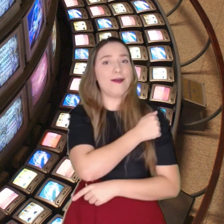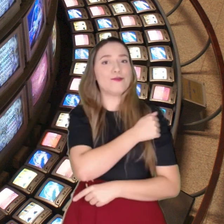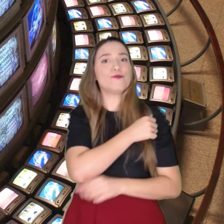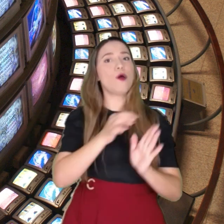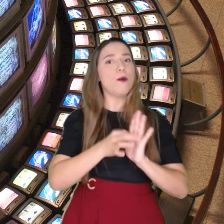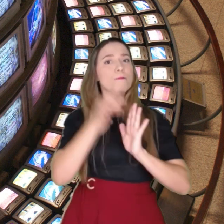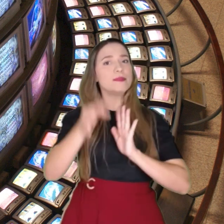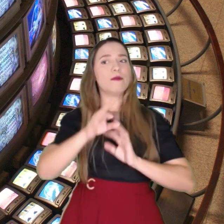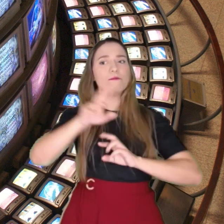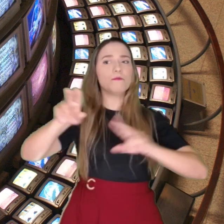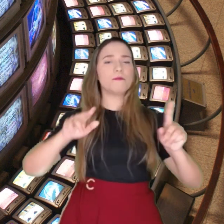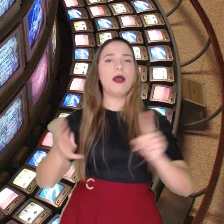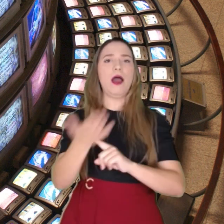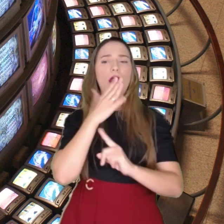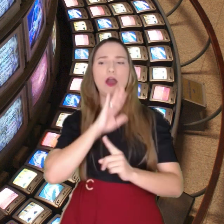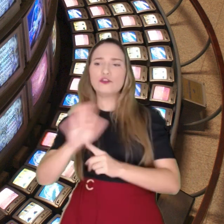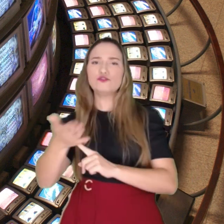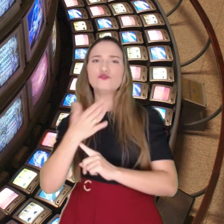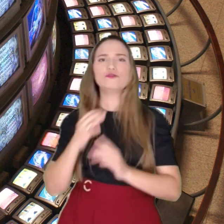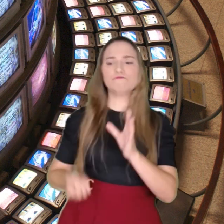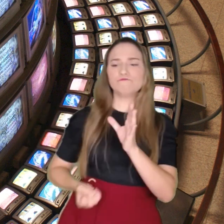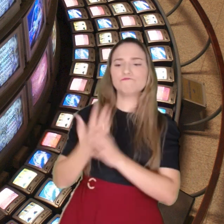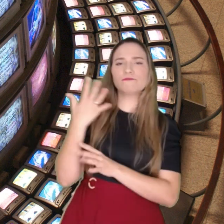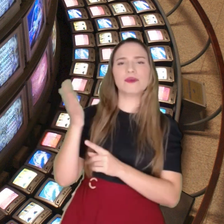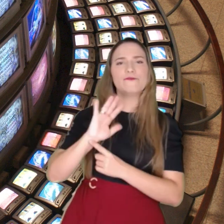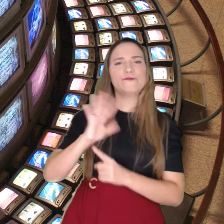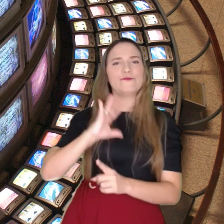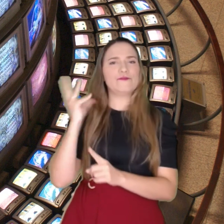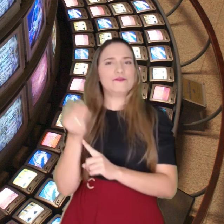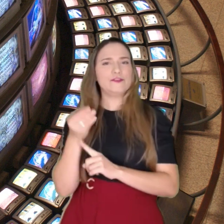participante contribui para a narrativa visual.